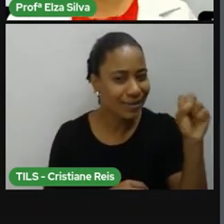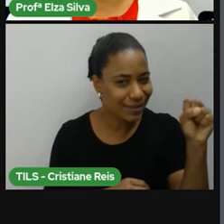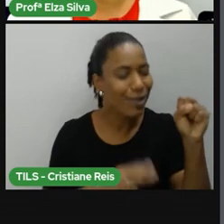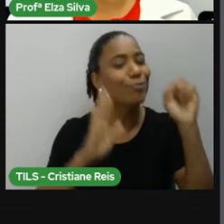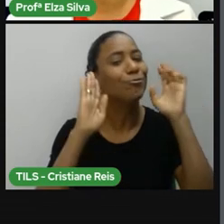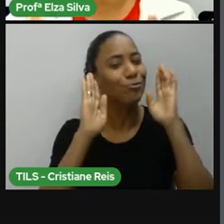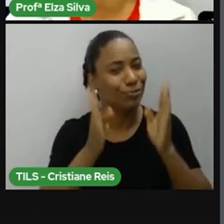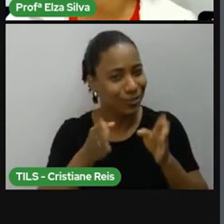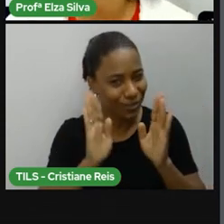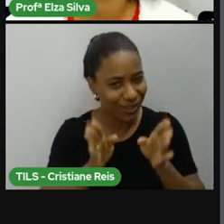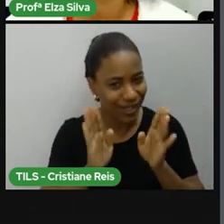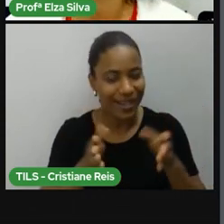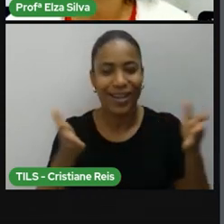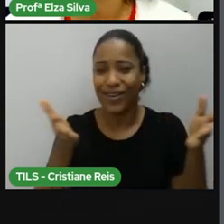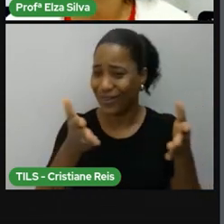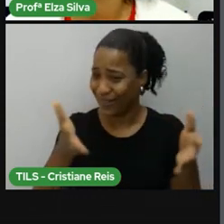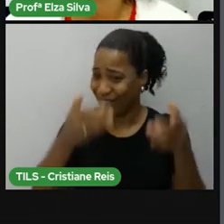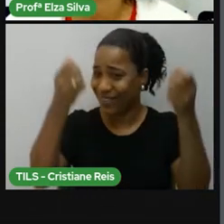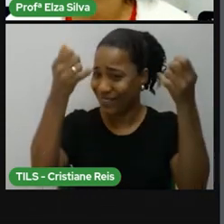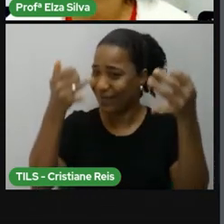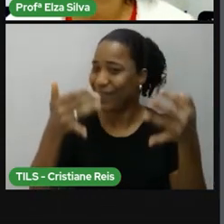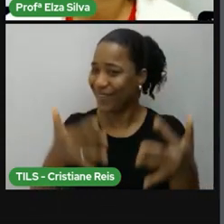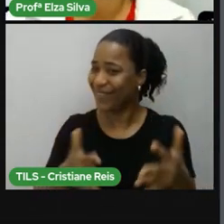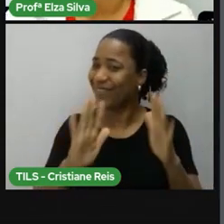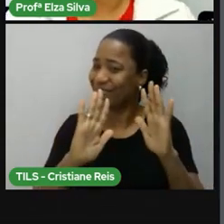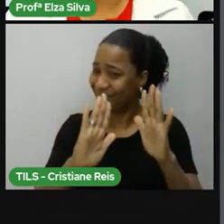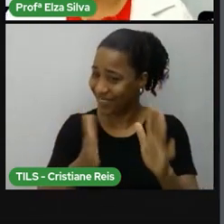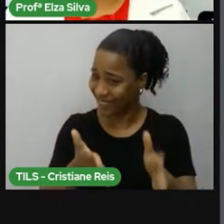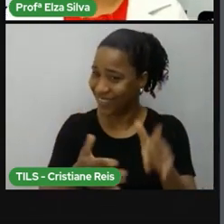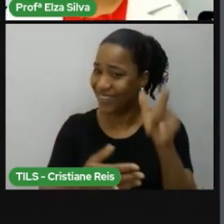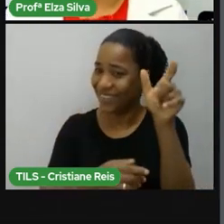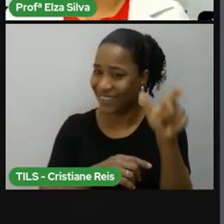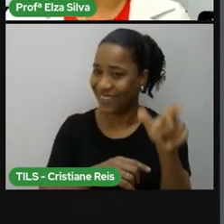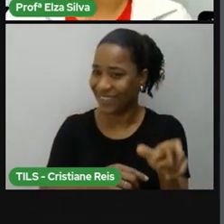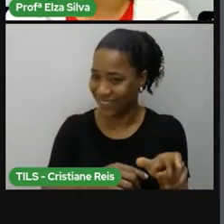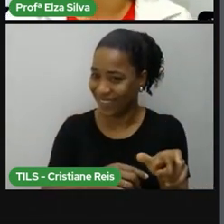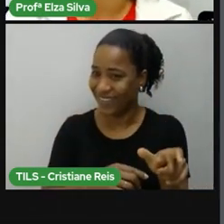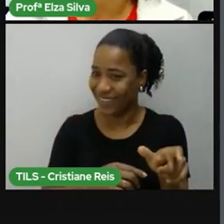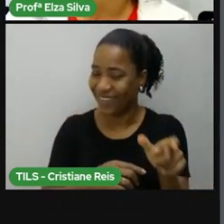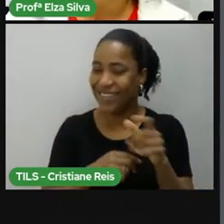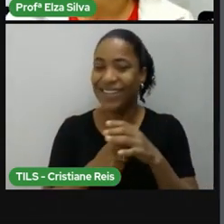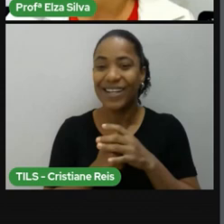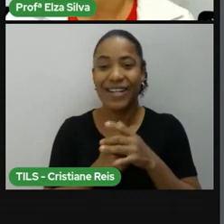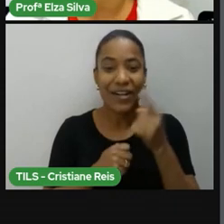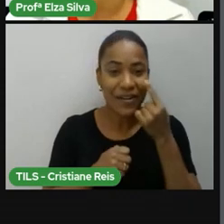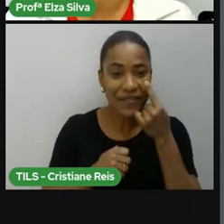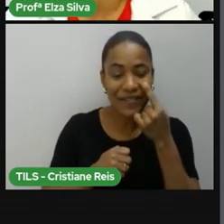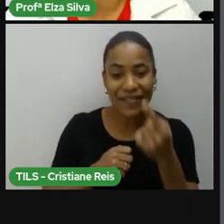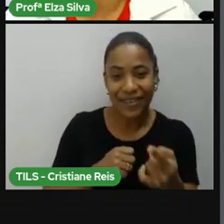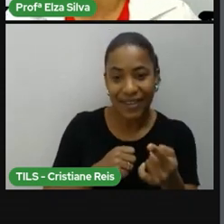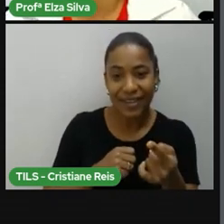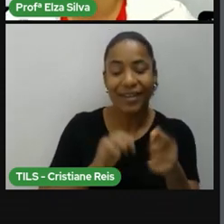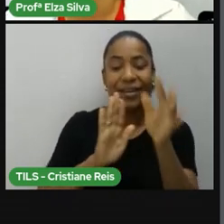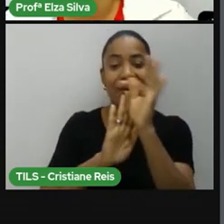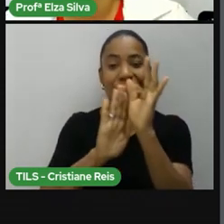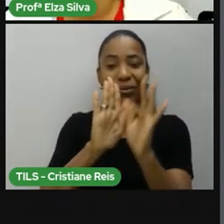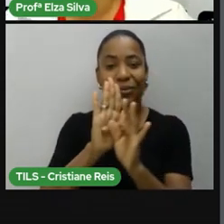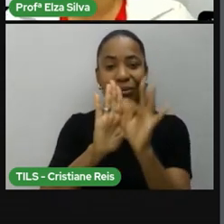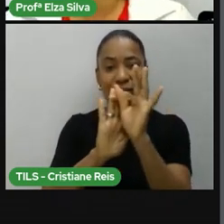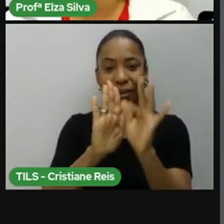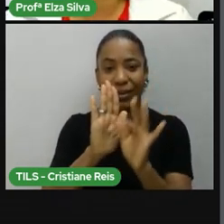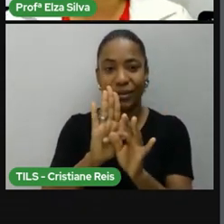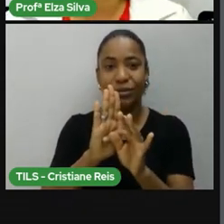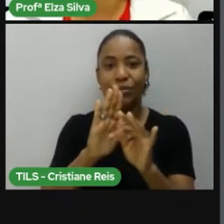conversamos sobre ela na aula de hoje. Observe o texto abaixo, apresentando brevemente